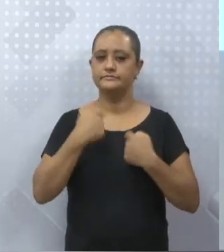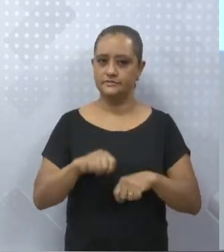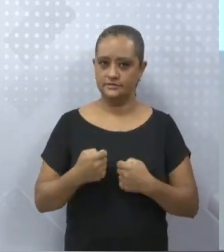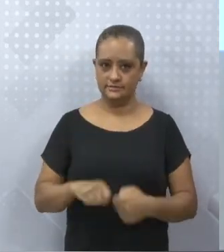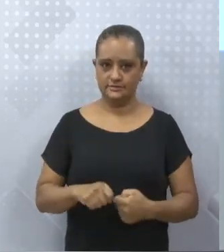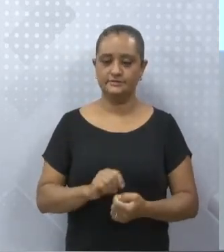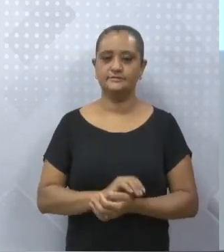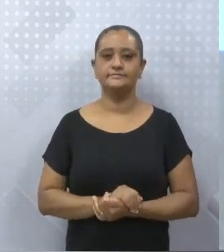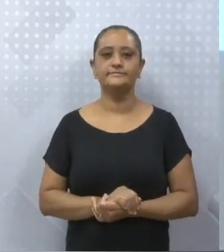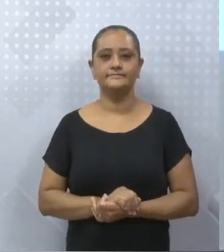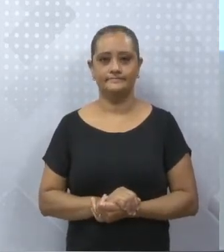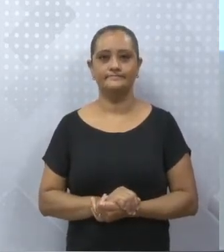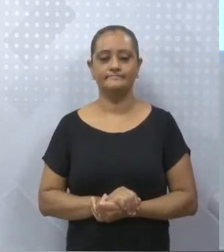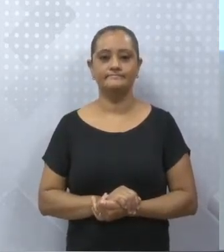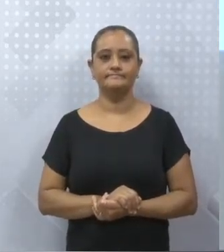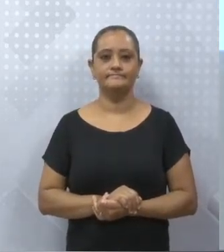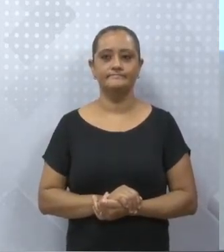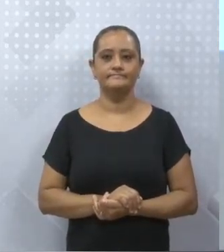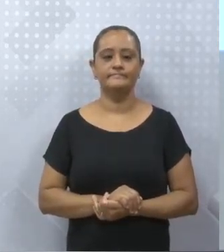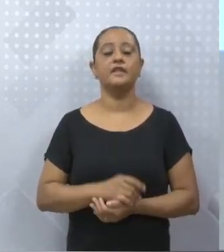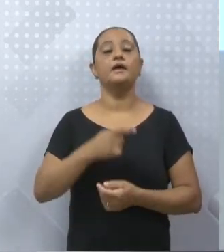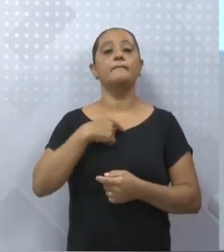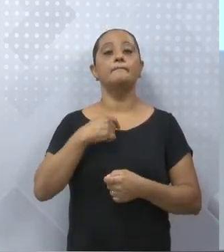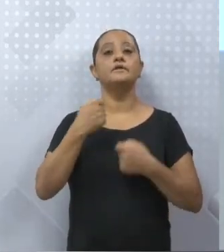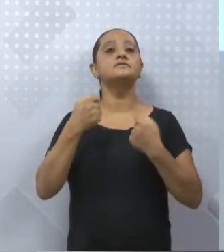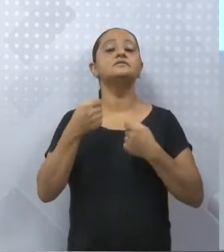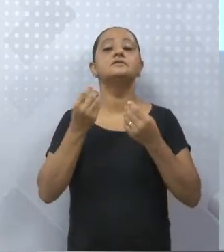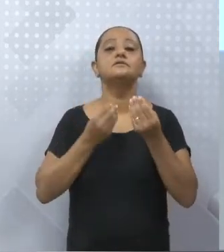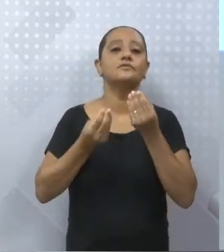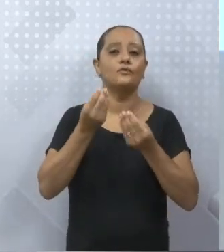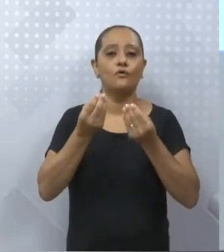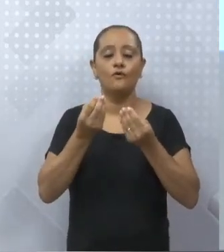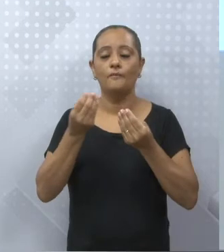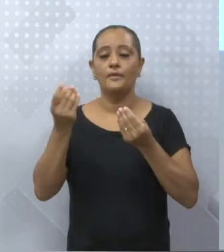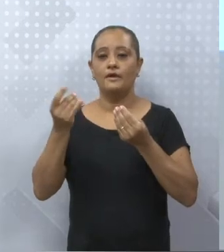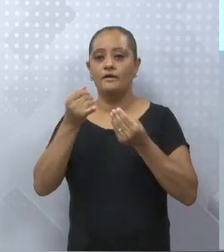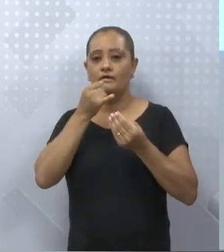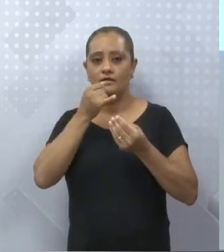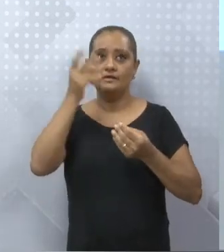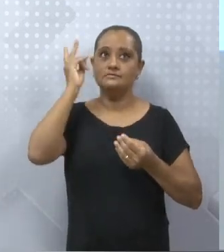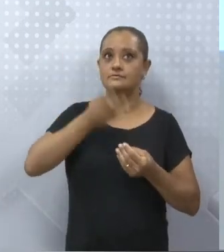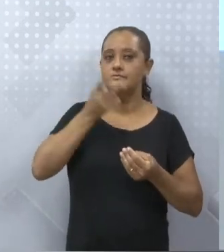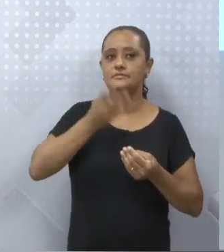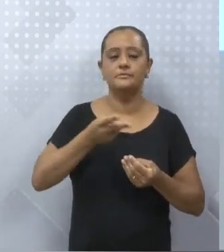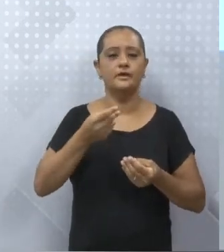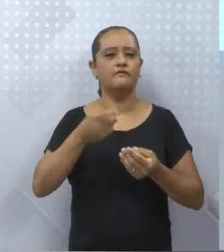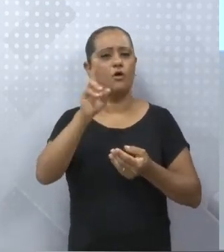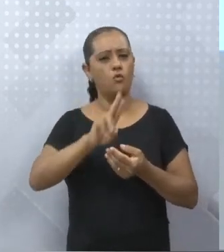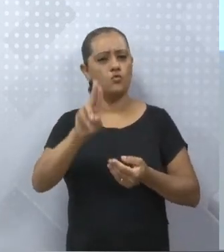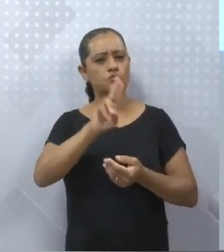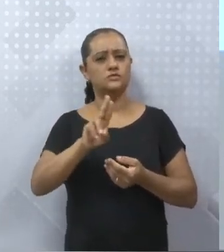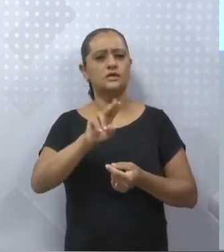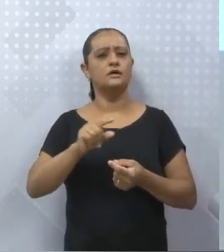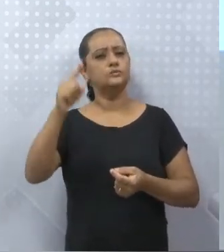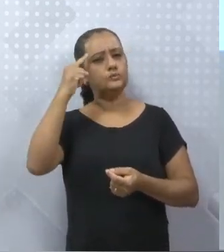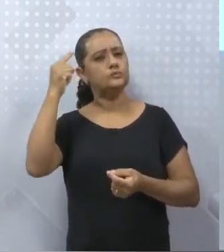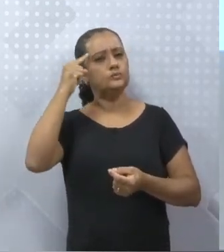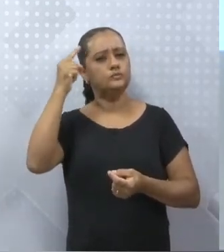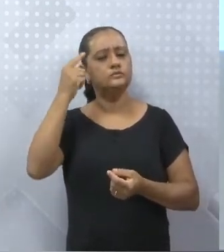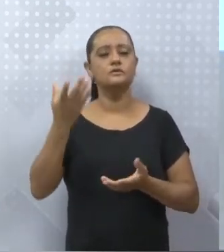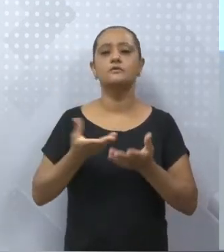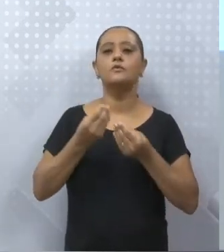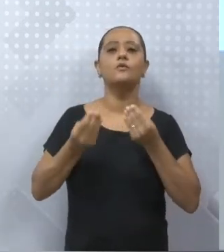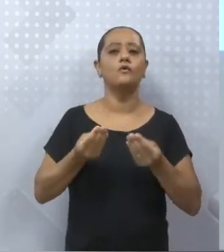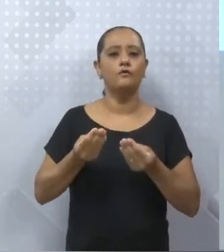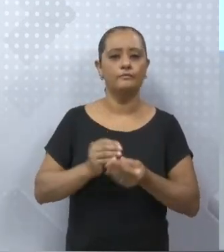básico para análise sintática. Não esquecer isso, que você sempre vai utilizar no seu dia a dia. Claro que